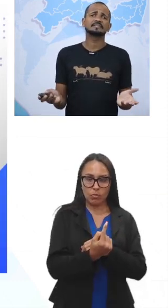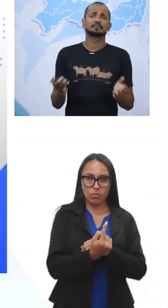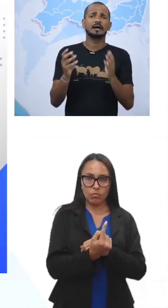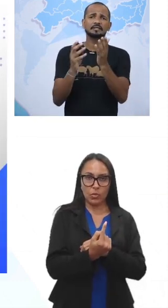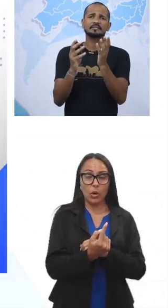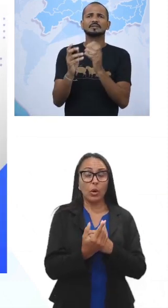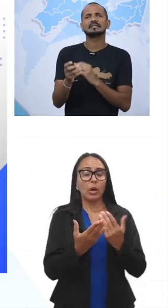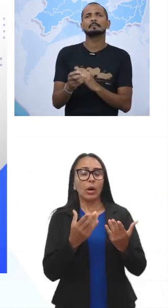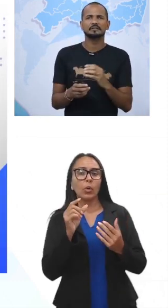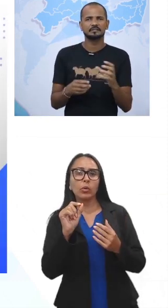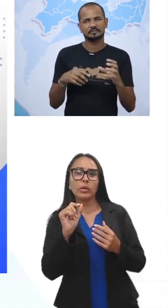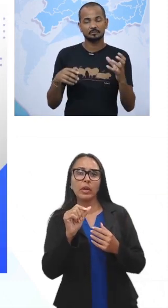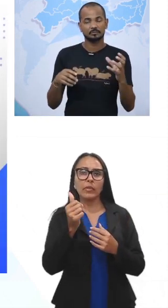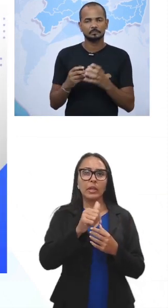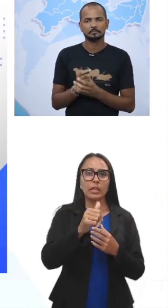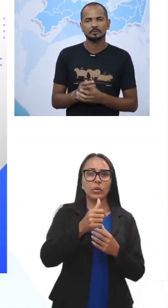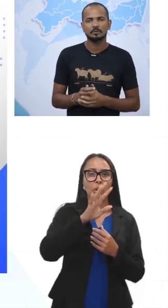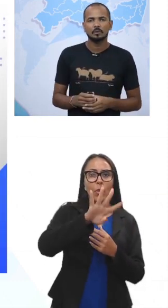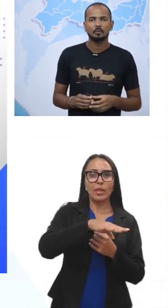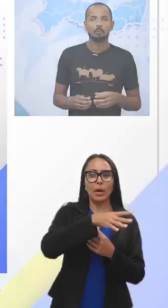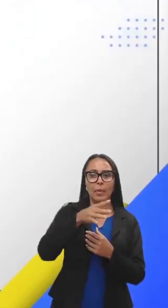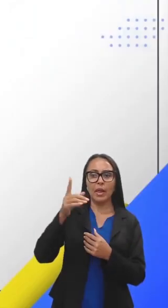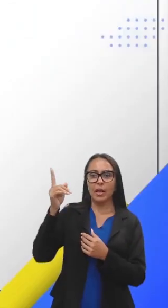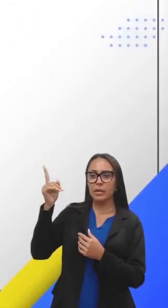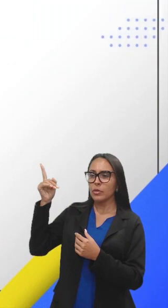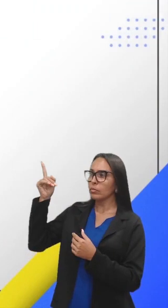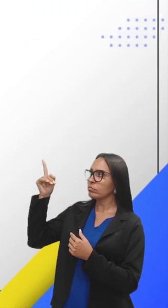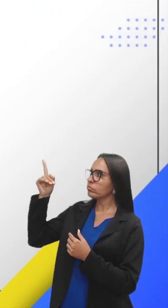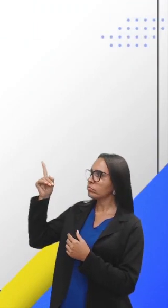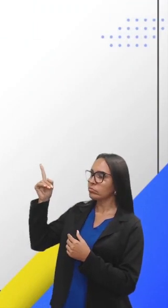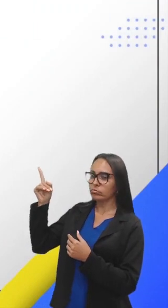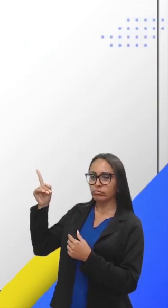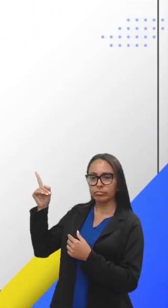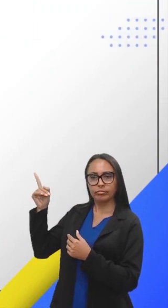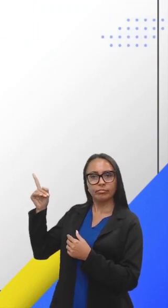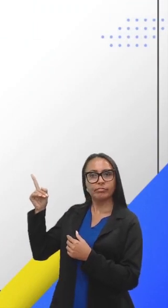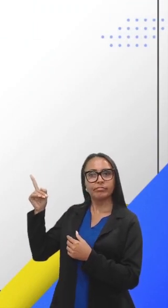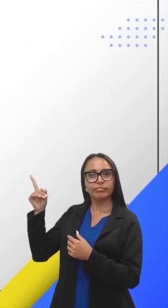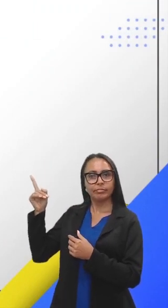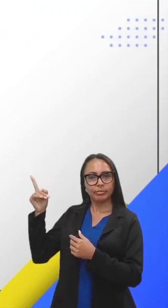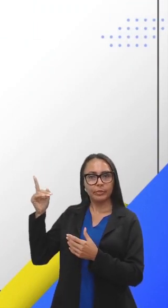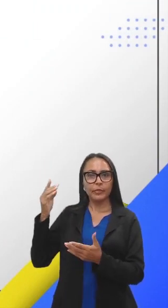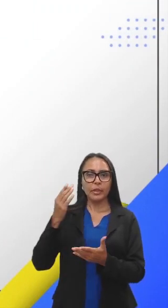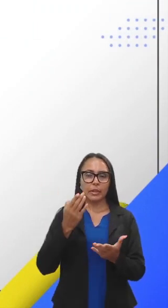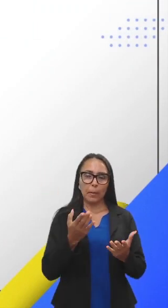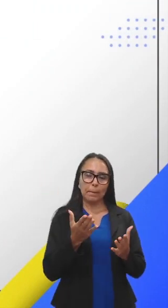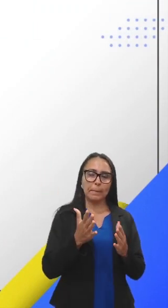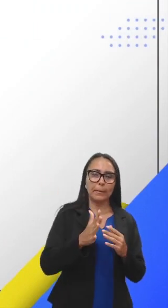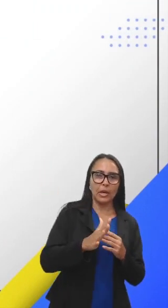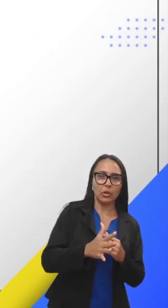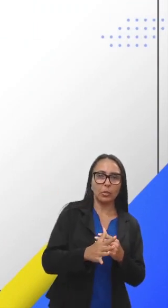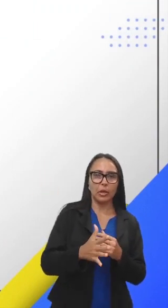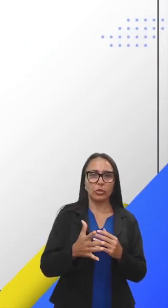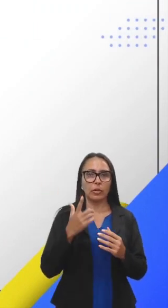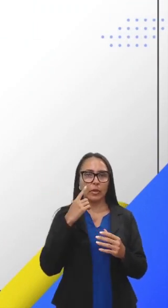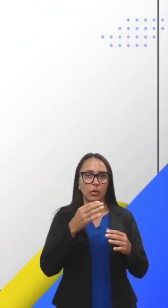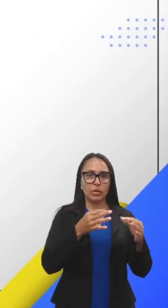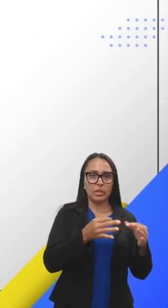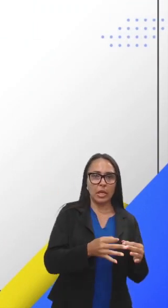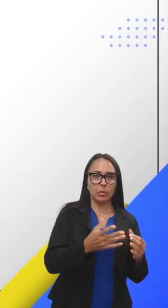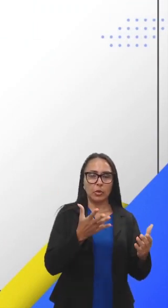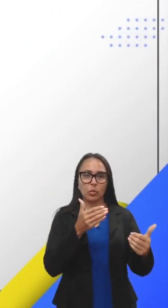é avaliação? Aí tem uma tabelinha, tem um organograma, um focusograma mais ou menos, é feito no início da chat, eu acho que eu sinto